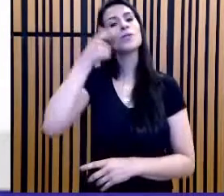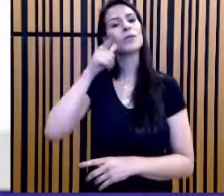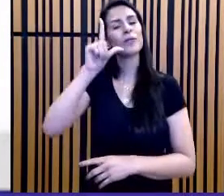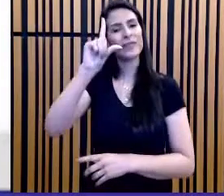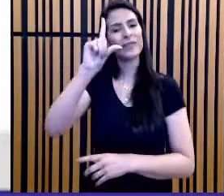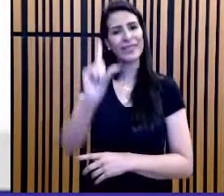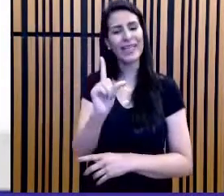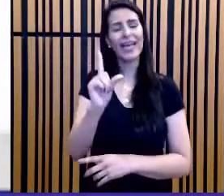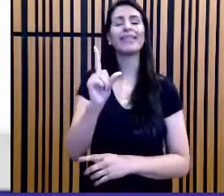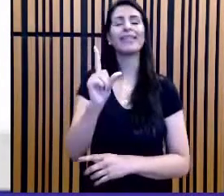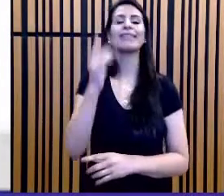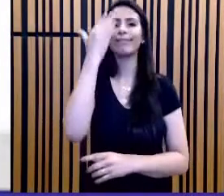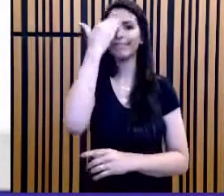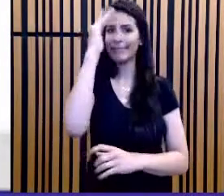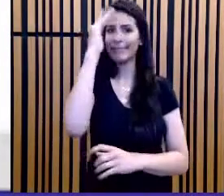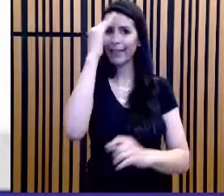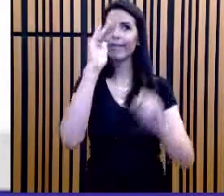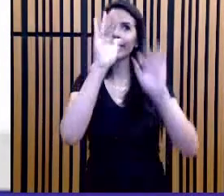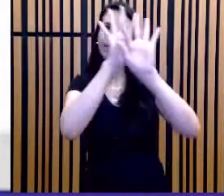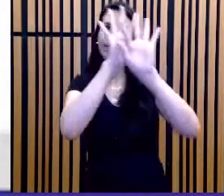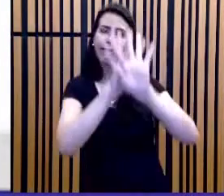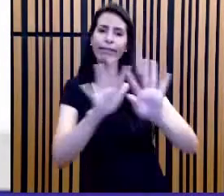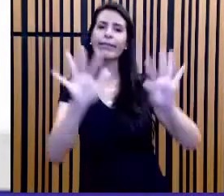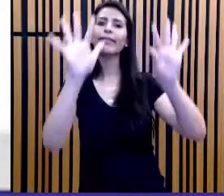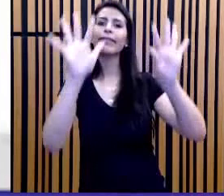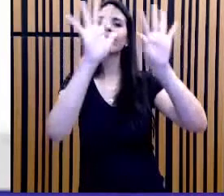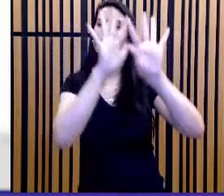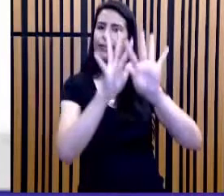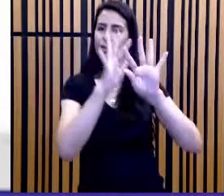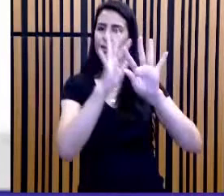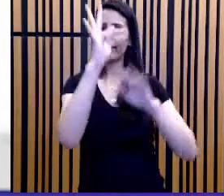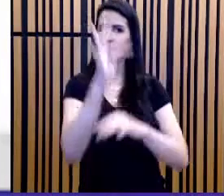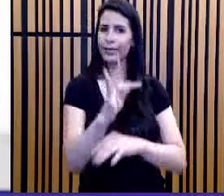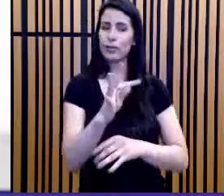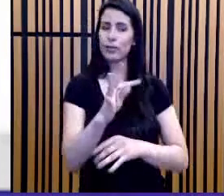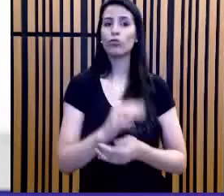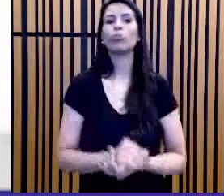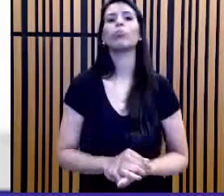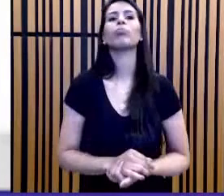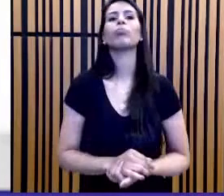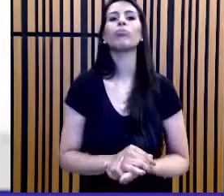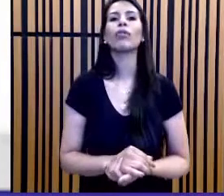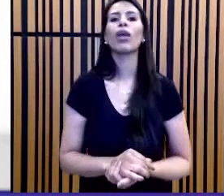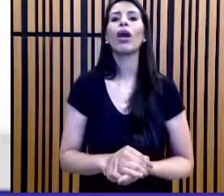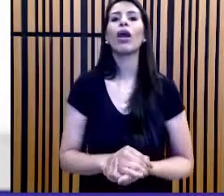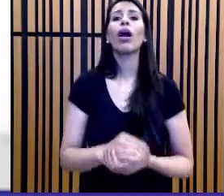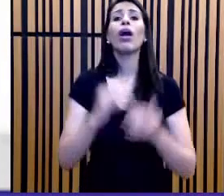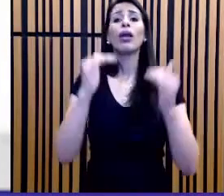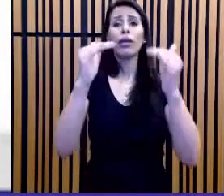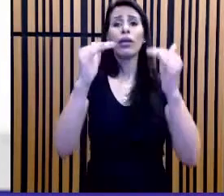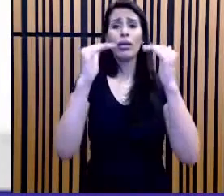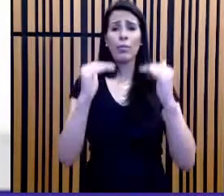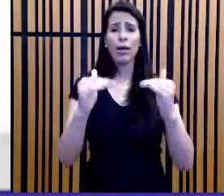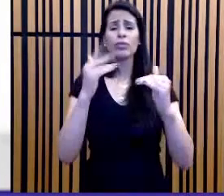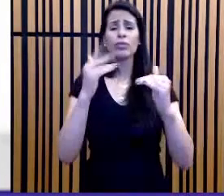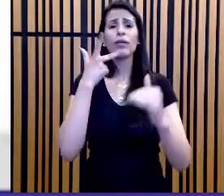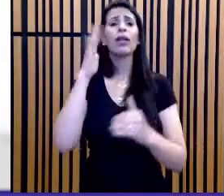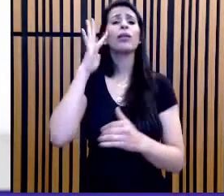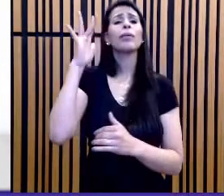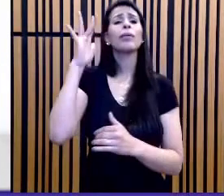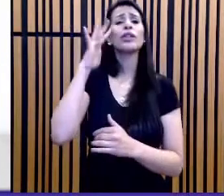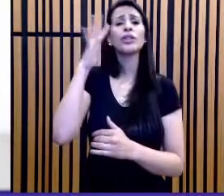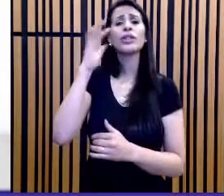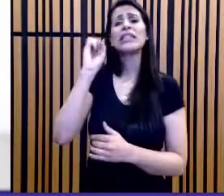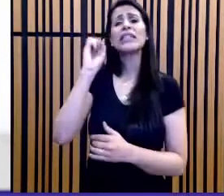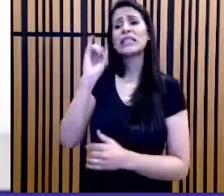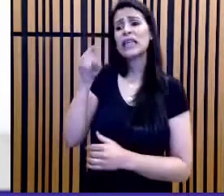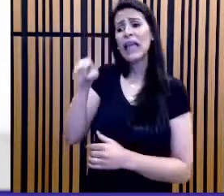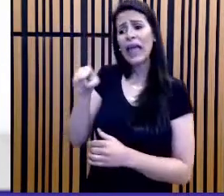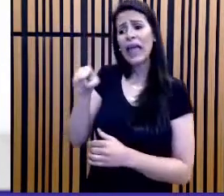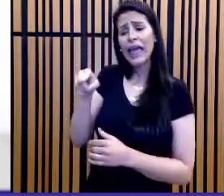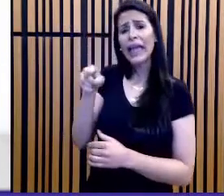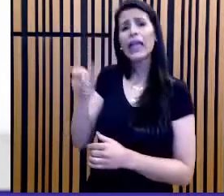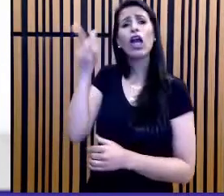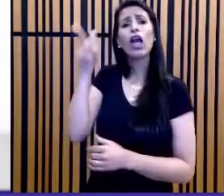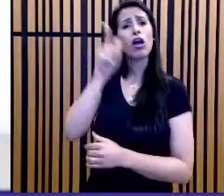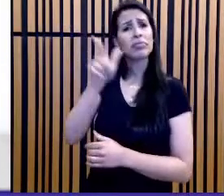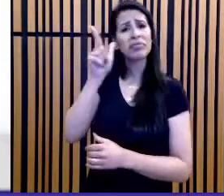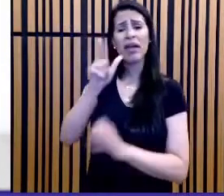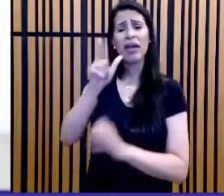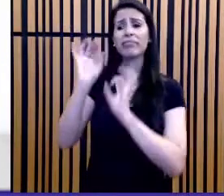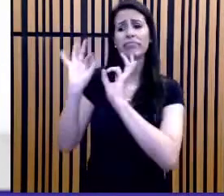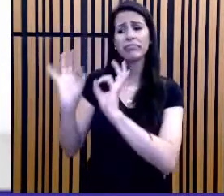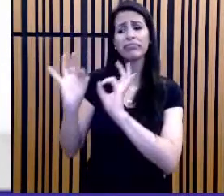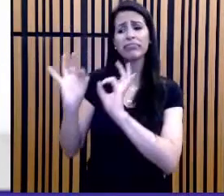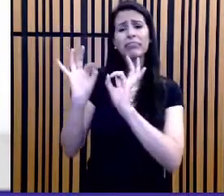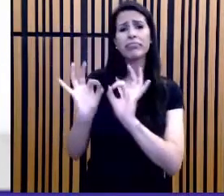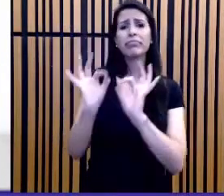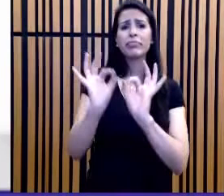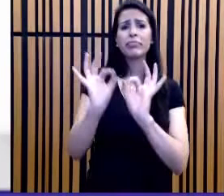participativo do contexto descrito pelo enunciado. Supondo que o sistema funcione sem falhas, a que horas? Olha a pergunta. o